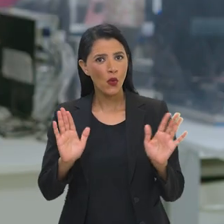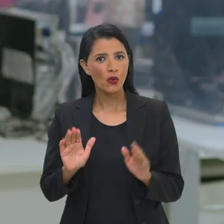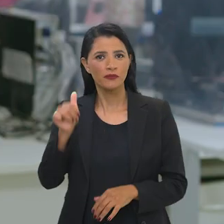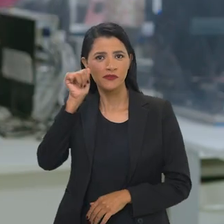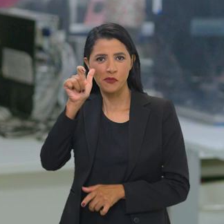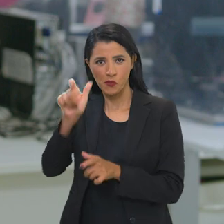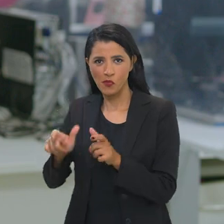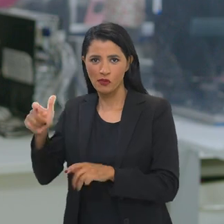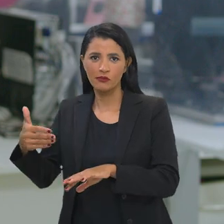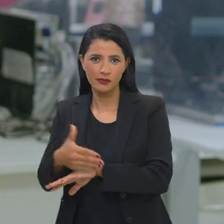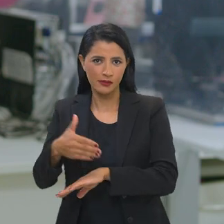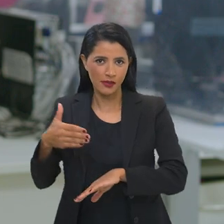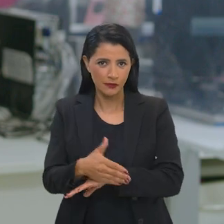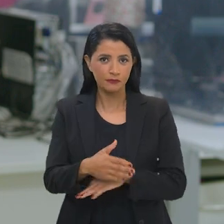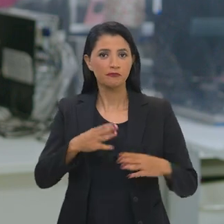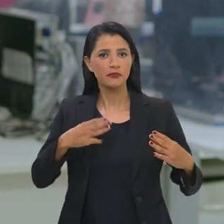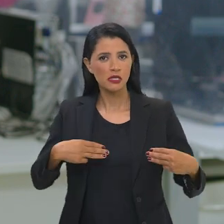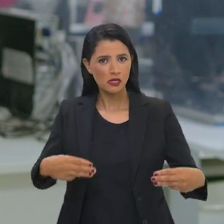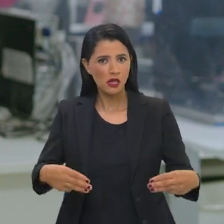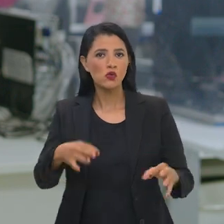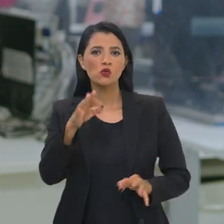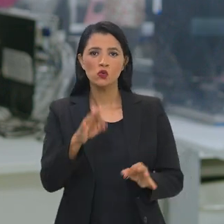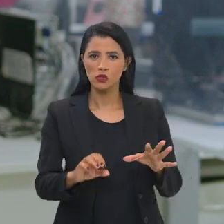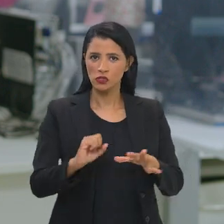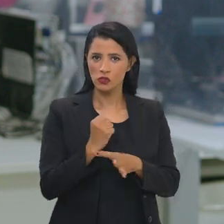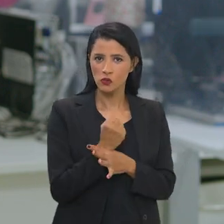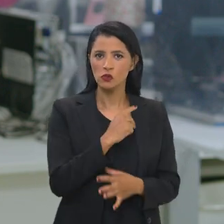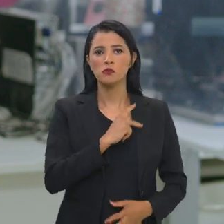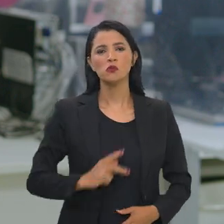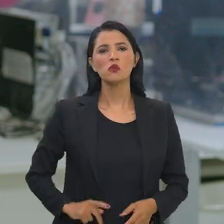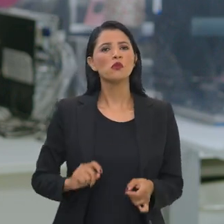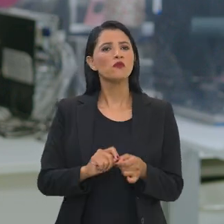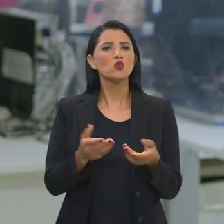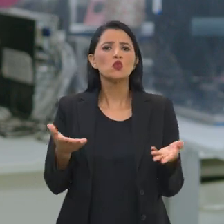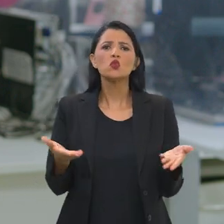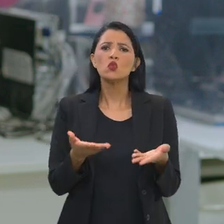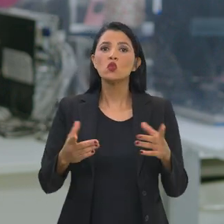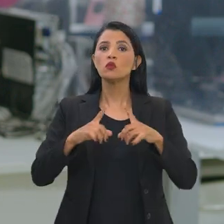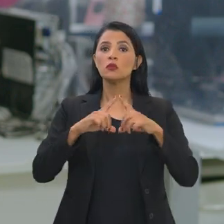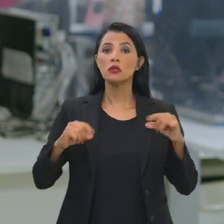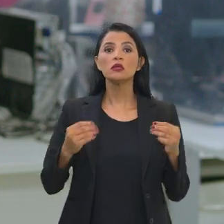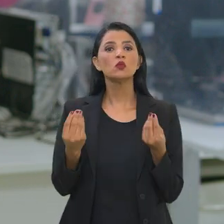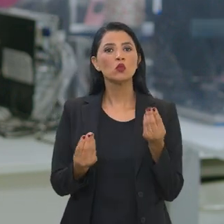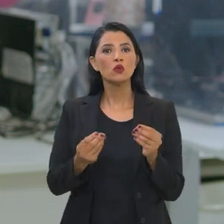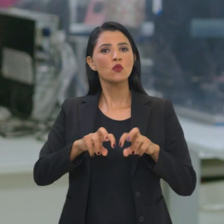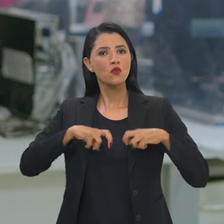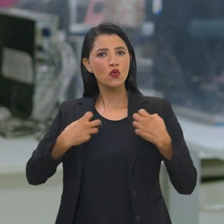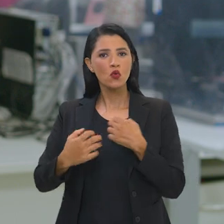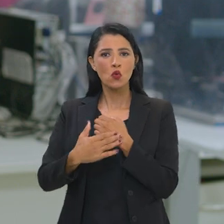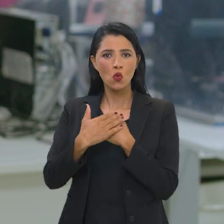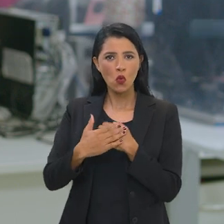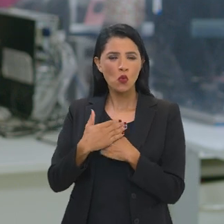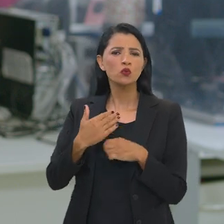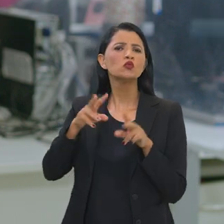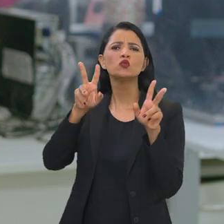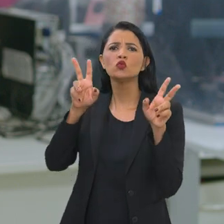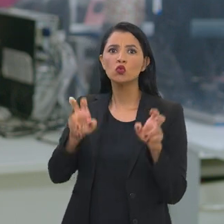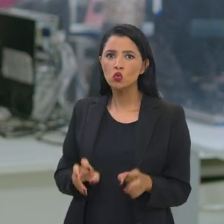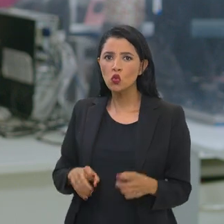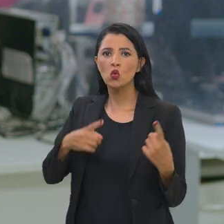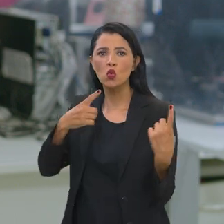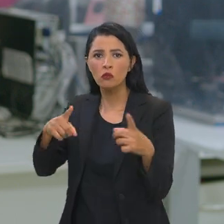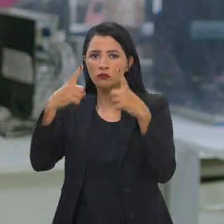Olá, elas acessam. O Ministério da Justiça e Segurança Pública realizou hoje em Brasília uma roda de